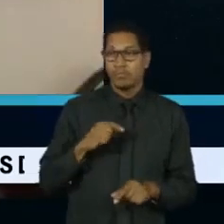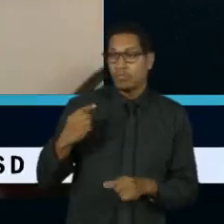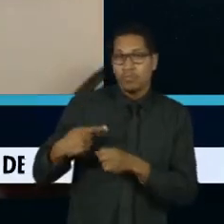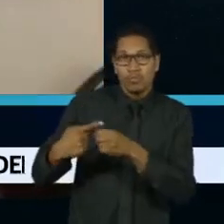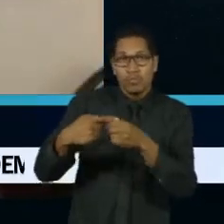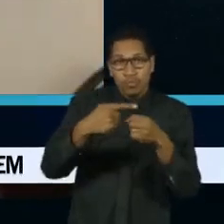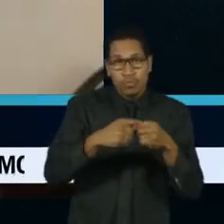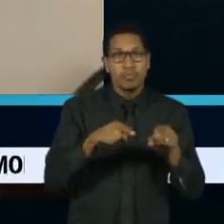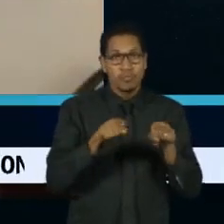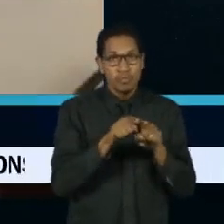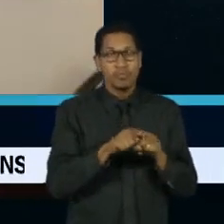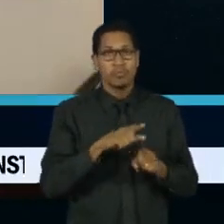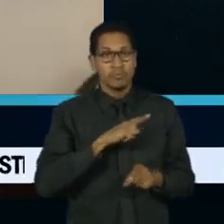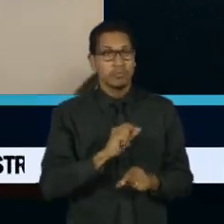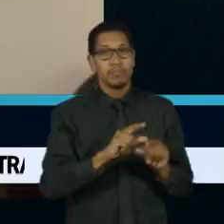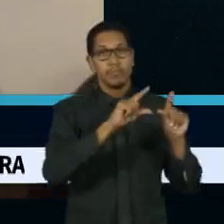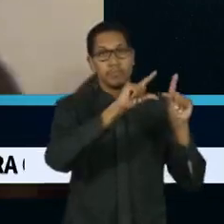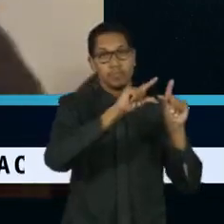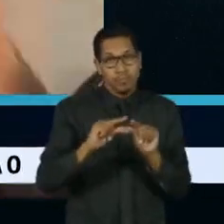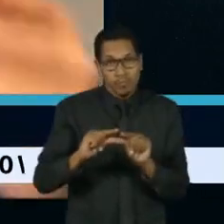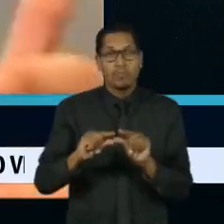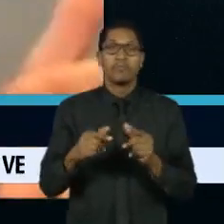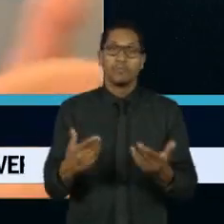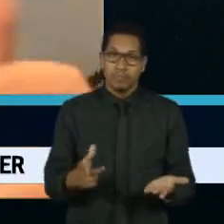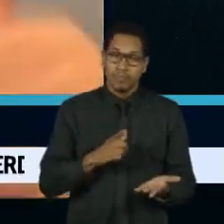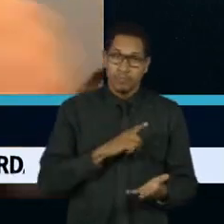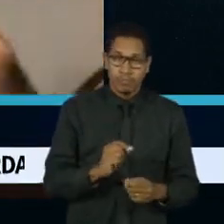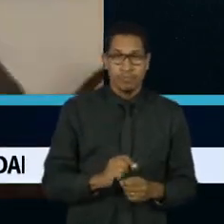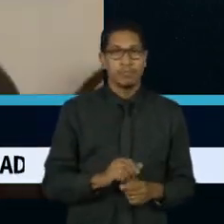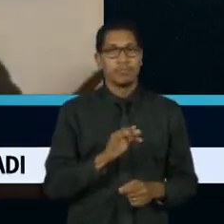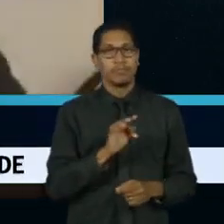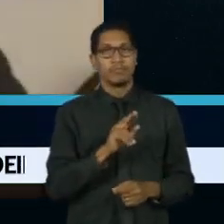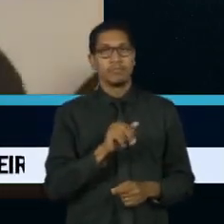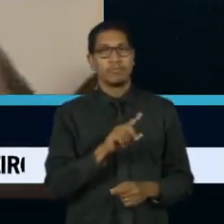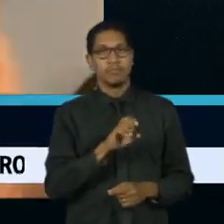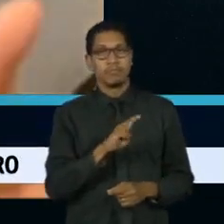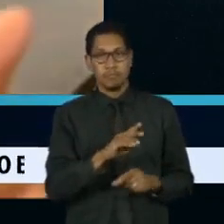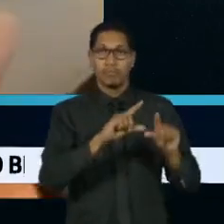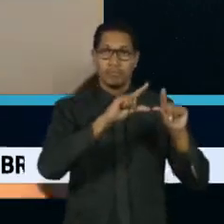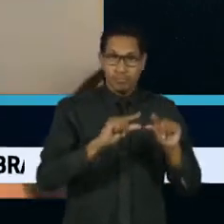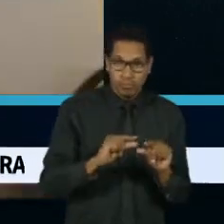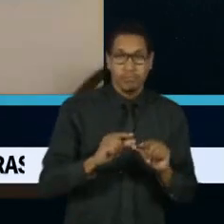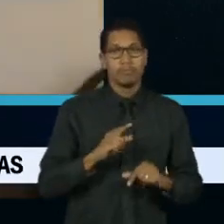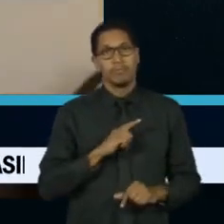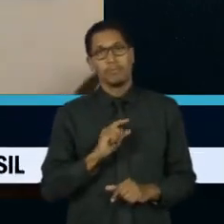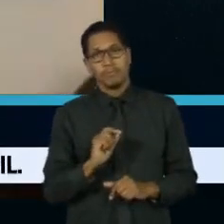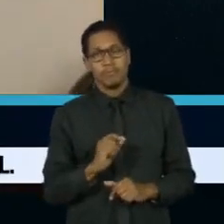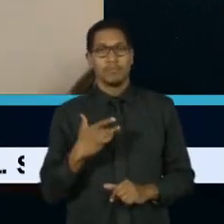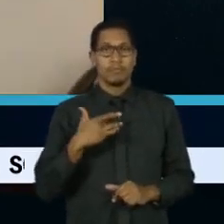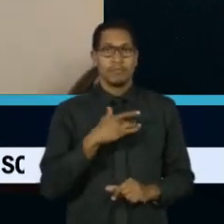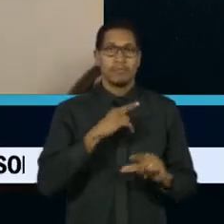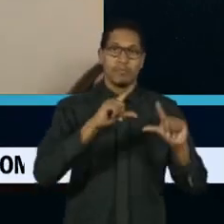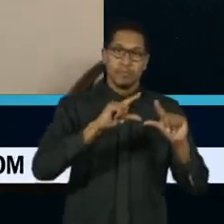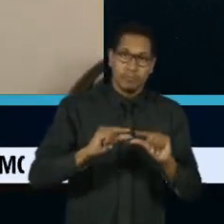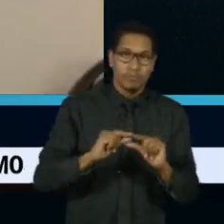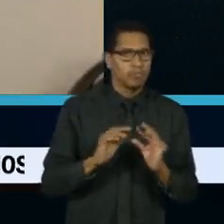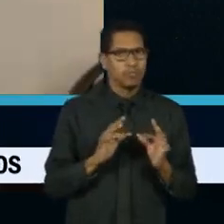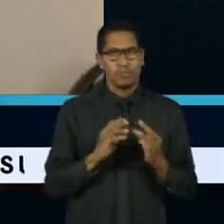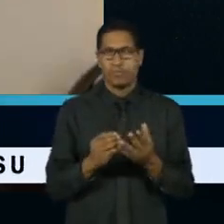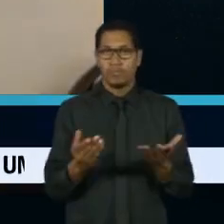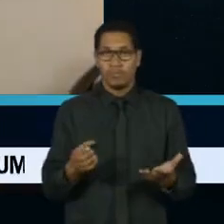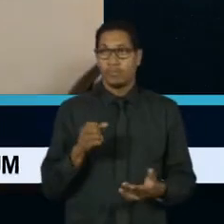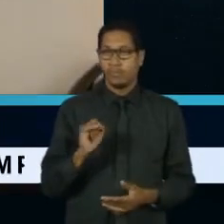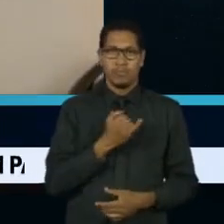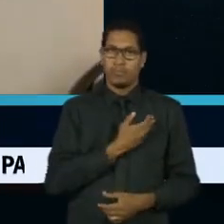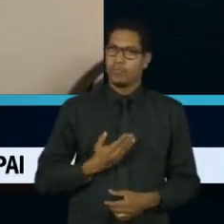ICMS automática. Você afeta os recursos do Fundeb, afeta os recursos da saúde. O governo federal se